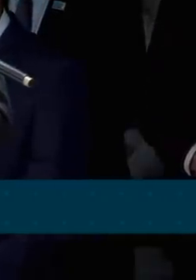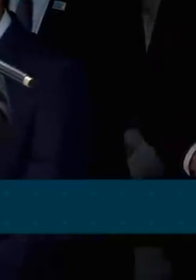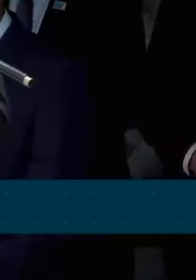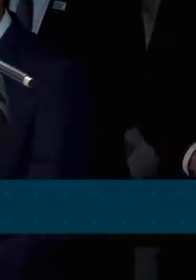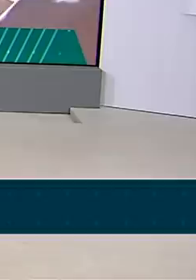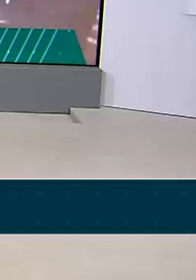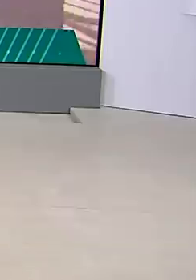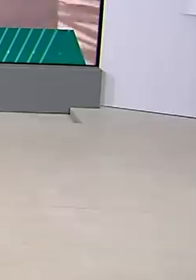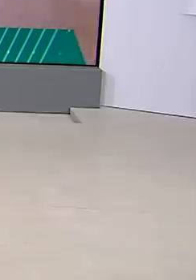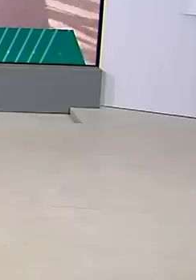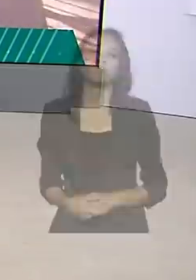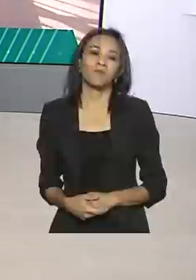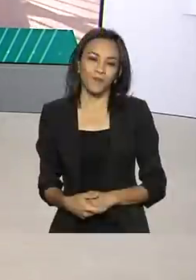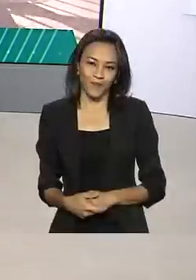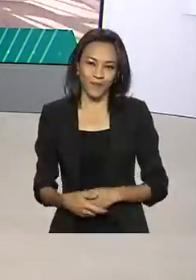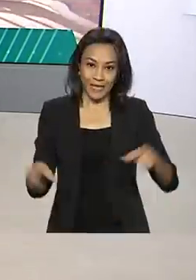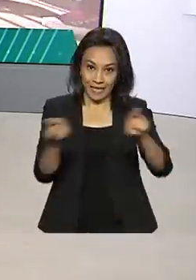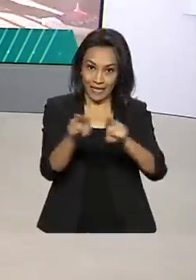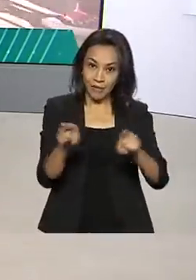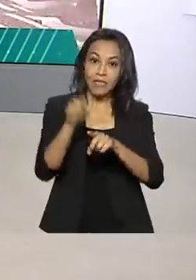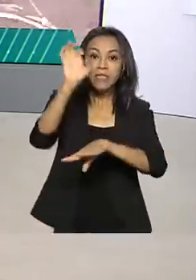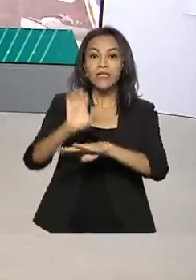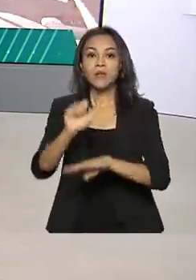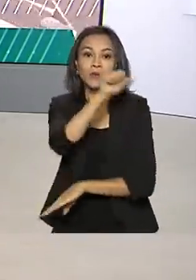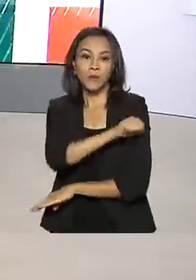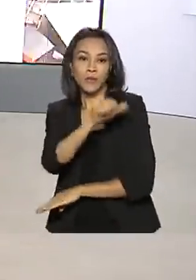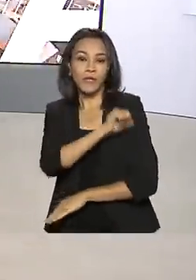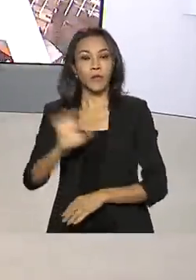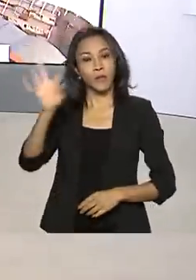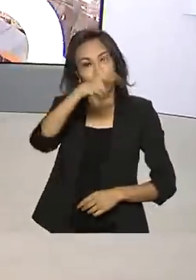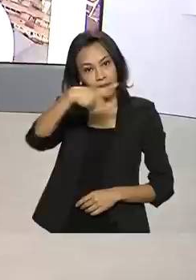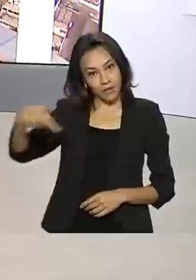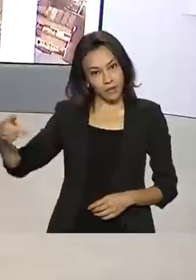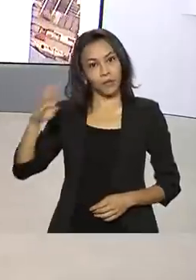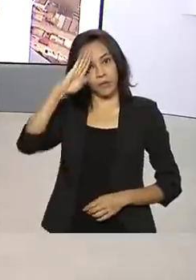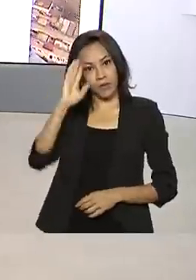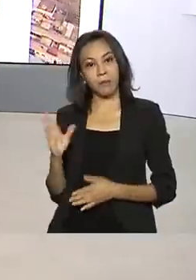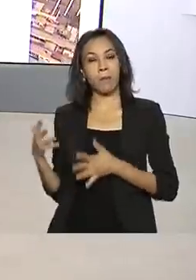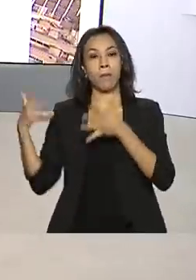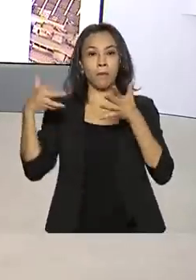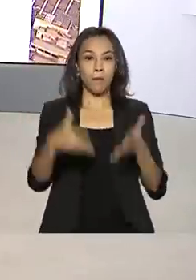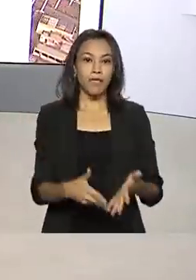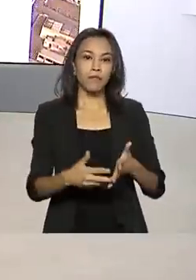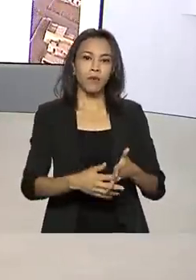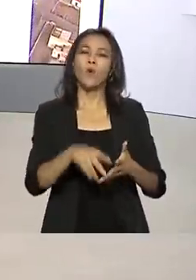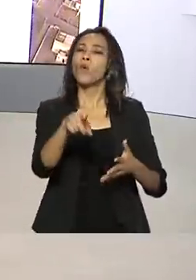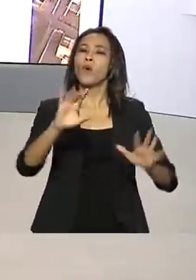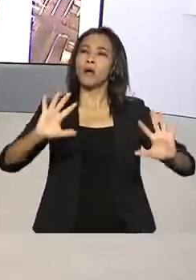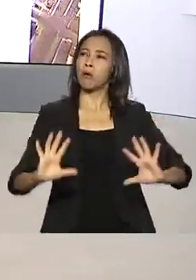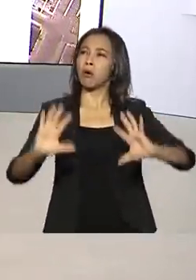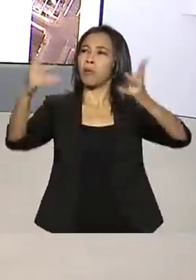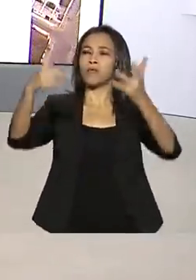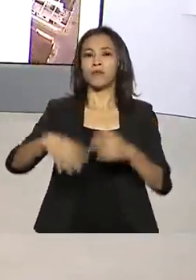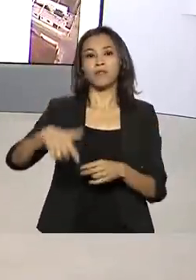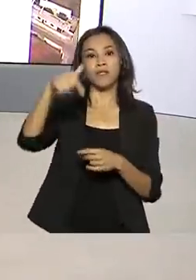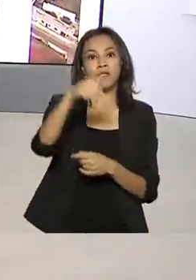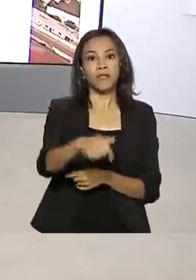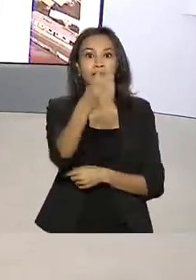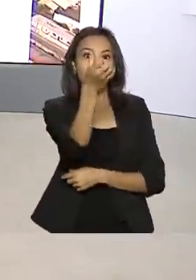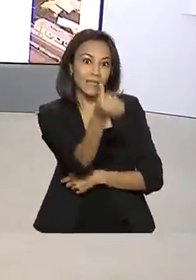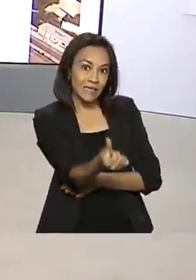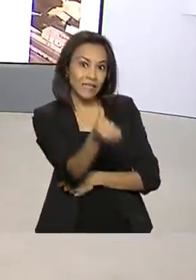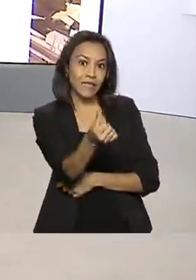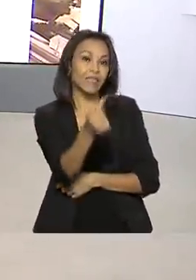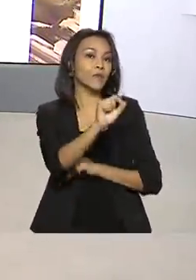liberdade. Também no Rio de Janeiro, o presidente participou das comemorações dos 76 anos da Brigada de Infantaria